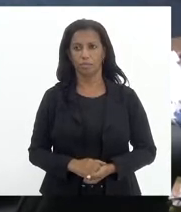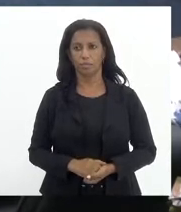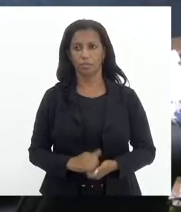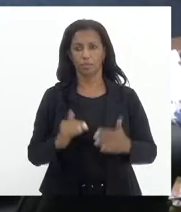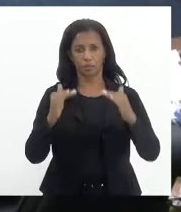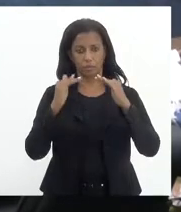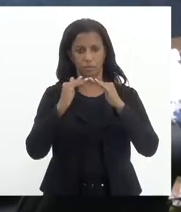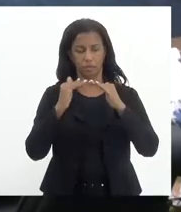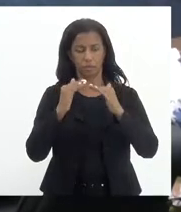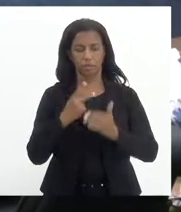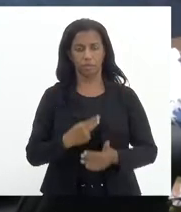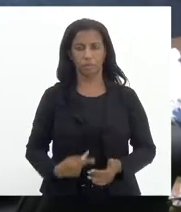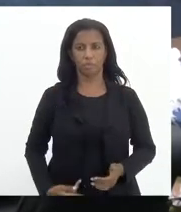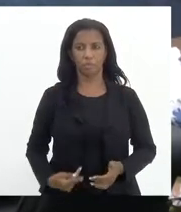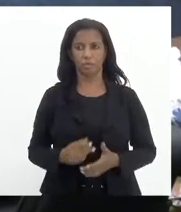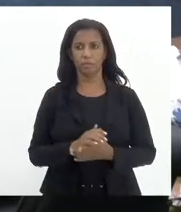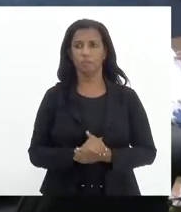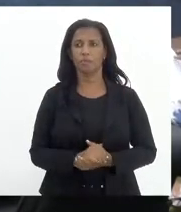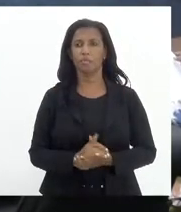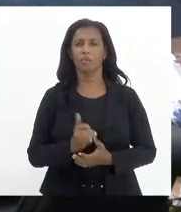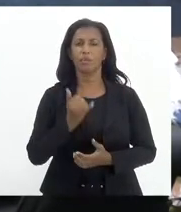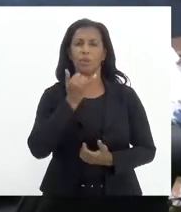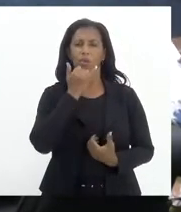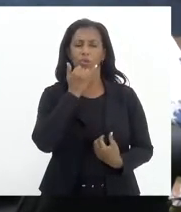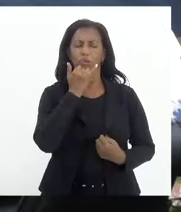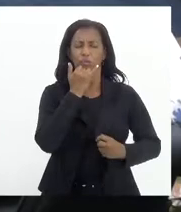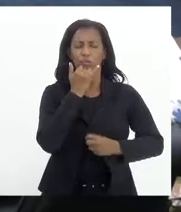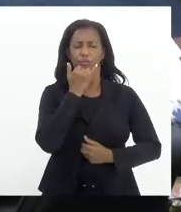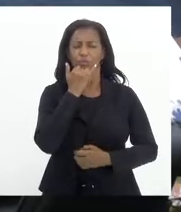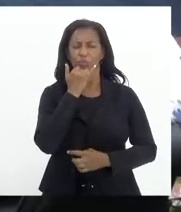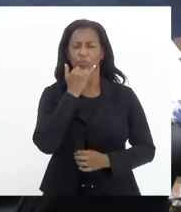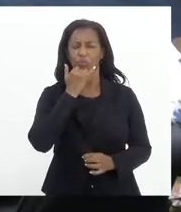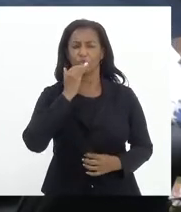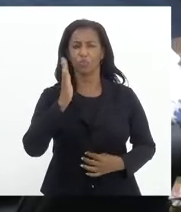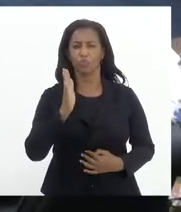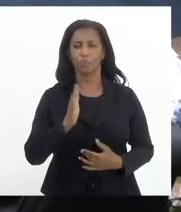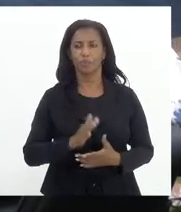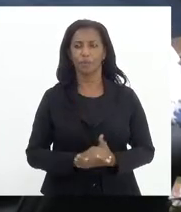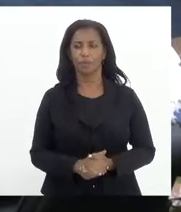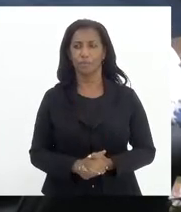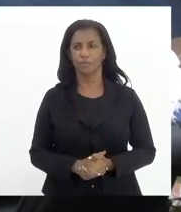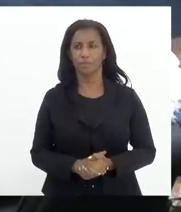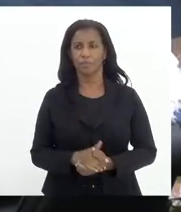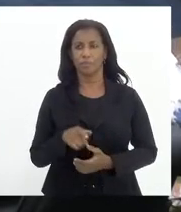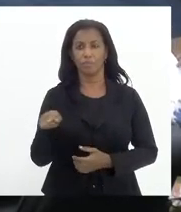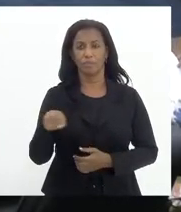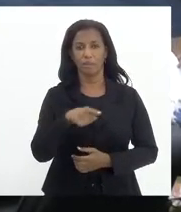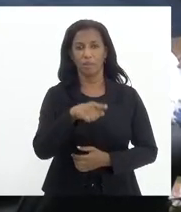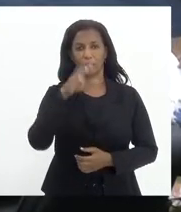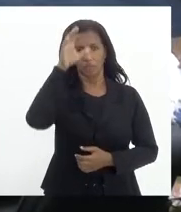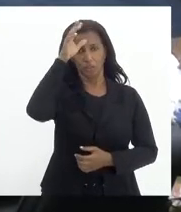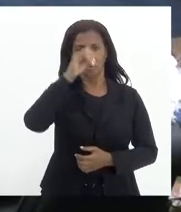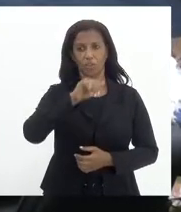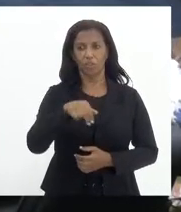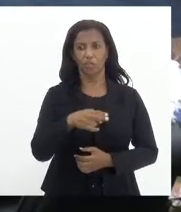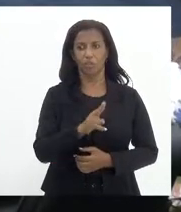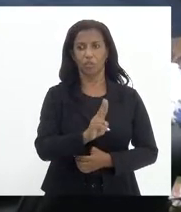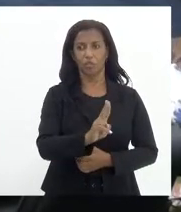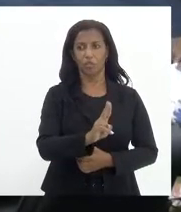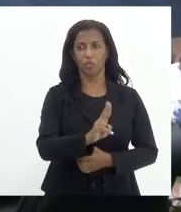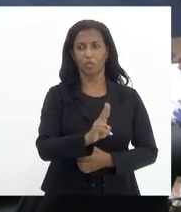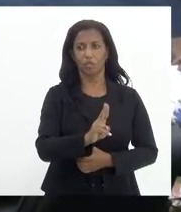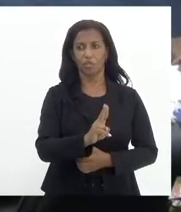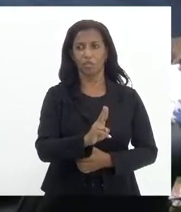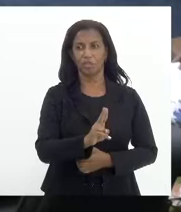Favorável, presidente. Não, um instante, desculpa. Eu agradeço, parece, mas te ajudo. Ela é da comissão. Mas eu sou favorável, te ajudo